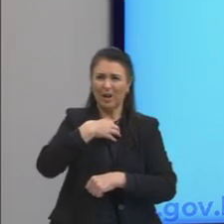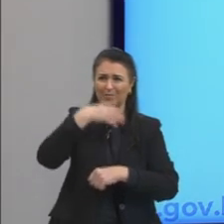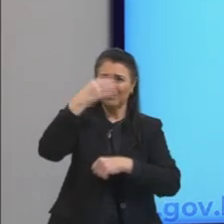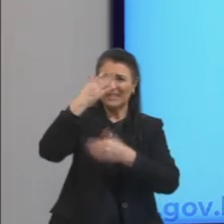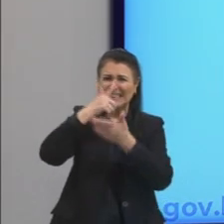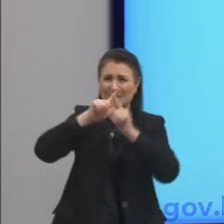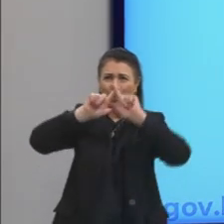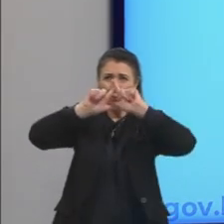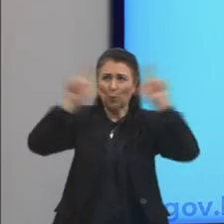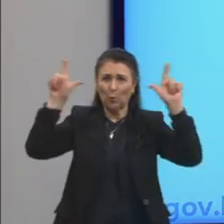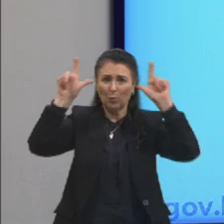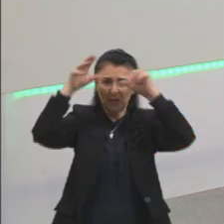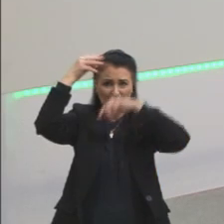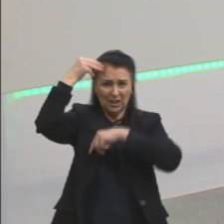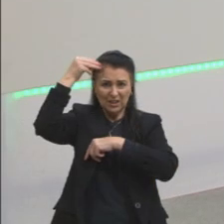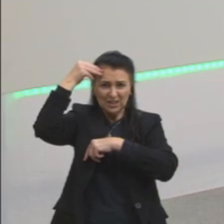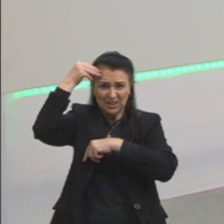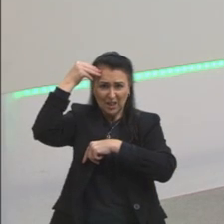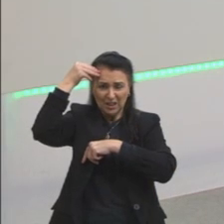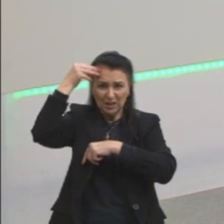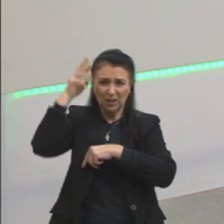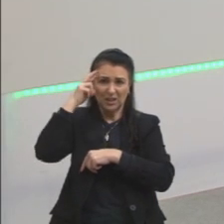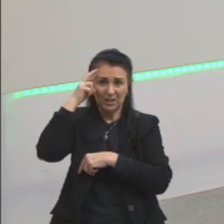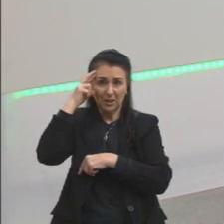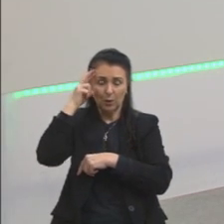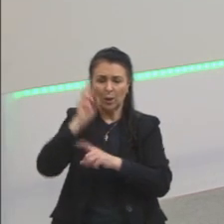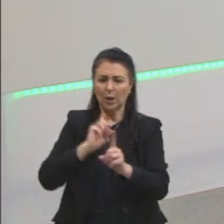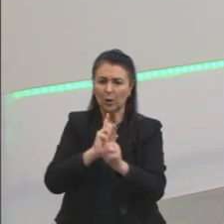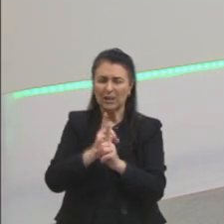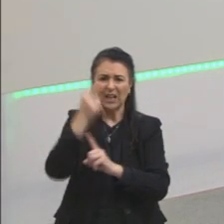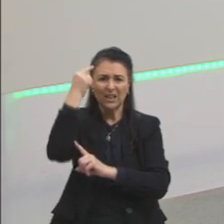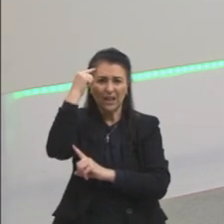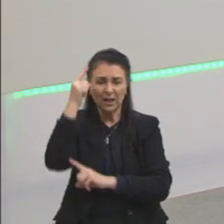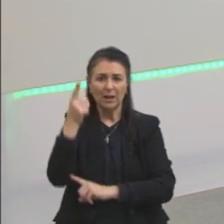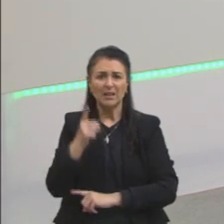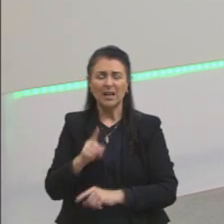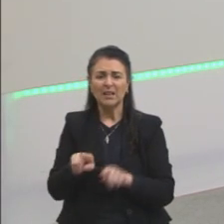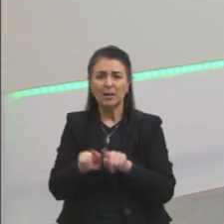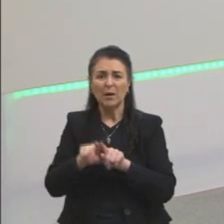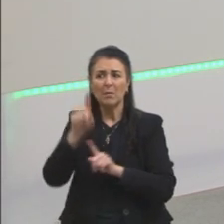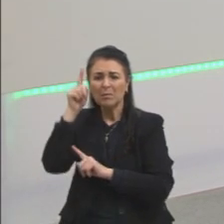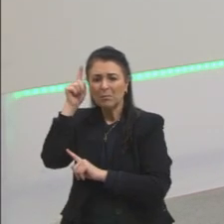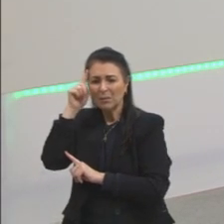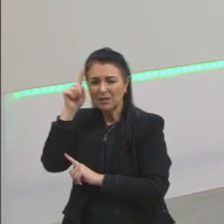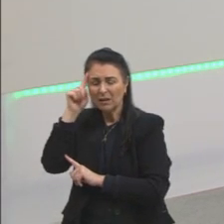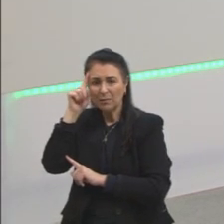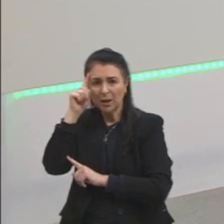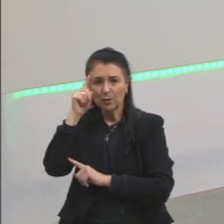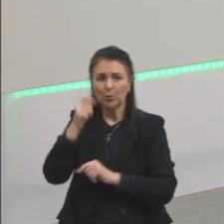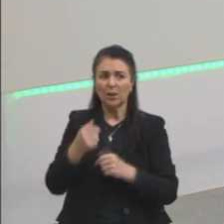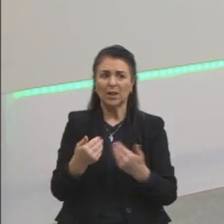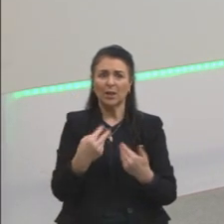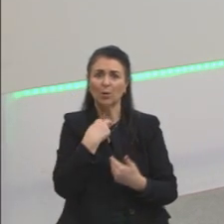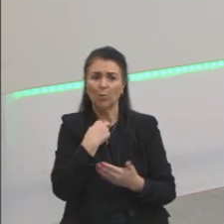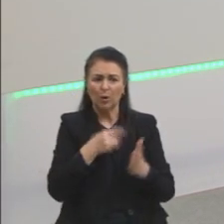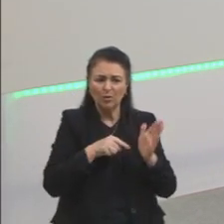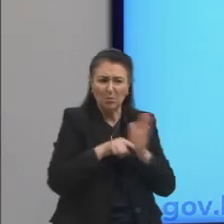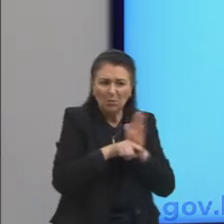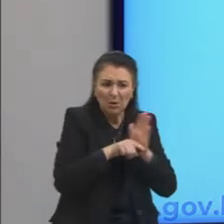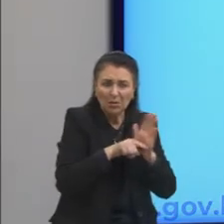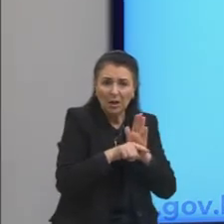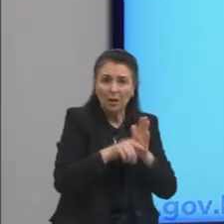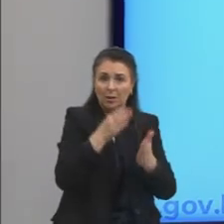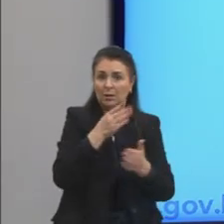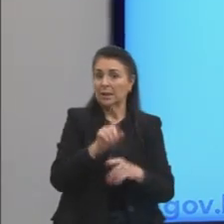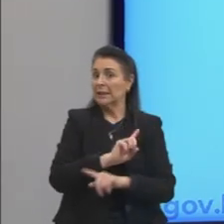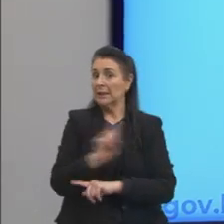Não, ele defendia a memória, a razão. Encontrar ideias e pensamentos evidentes que dispensem ser questionados? Não, tudo passava a ser